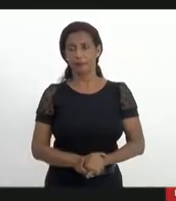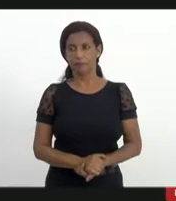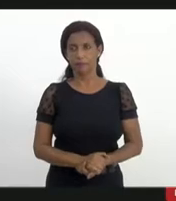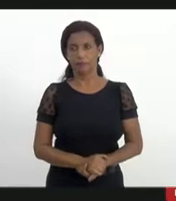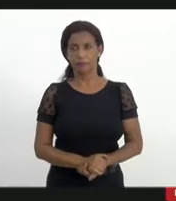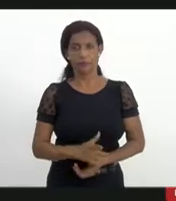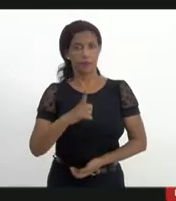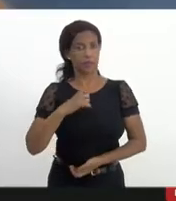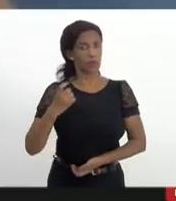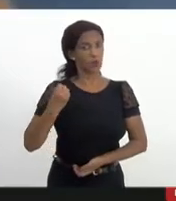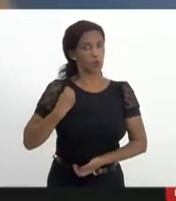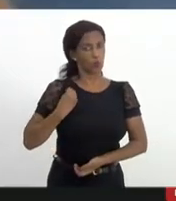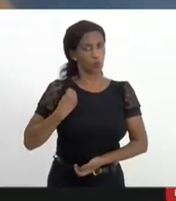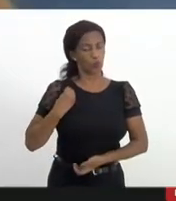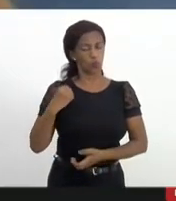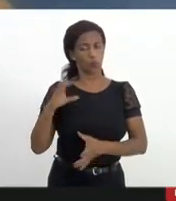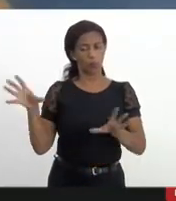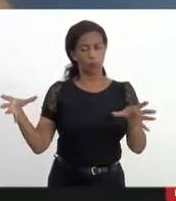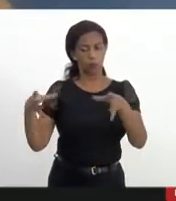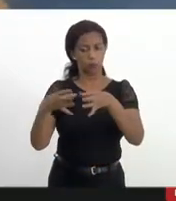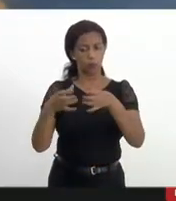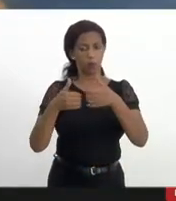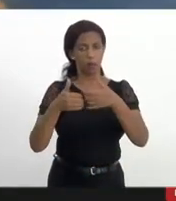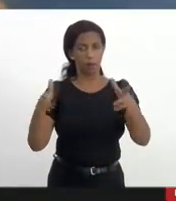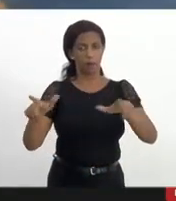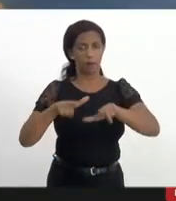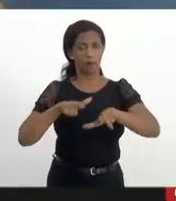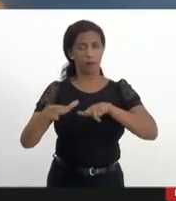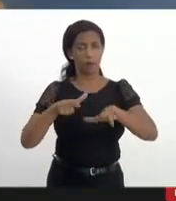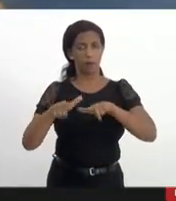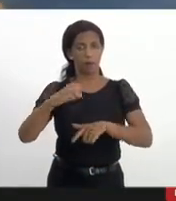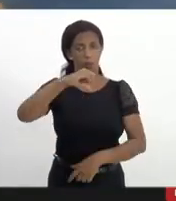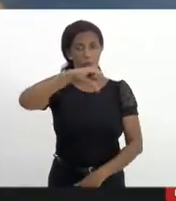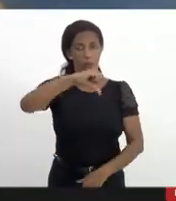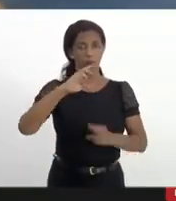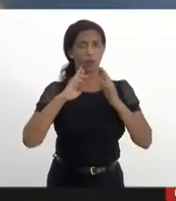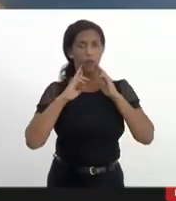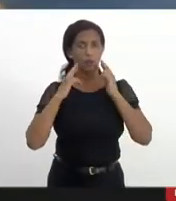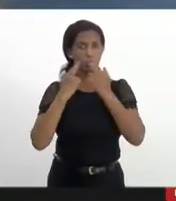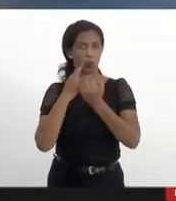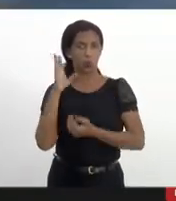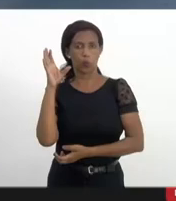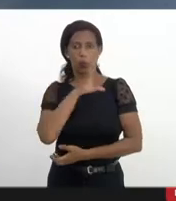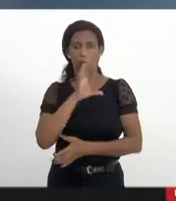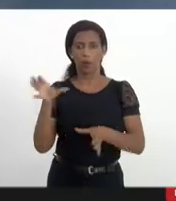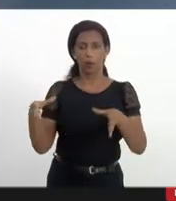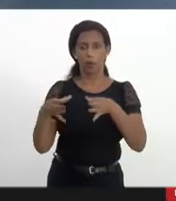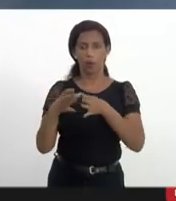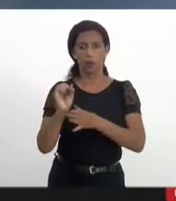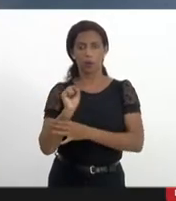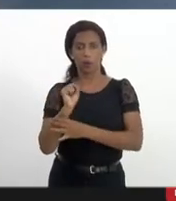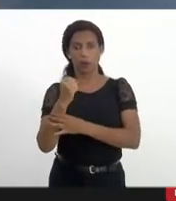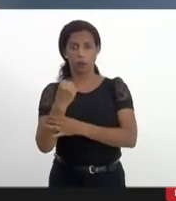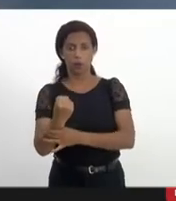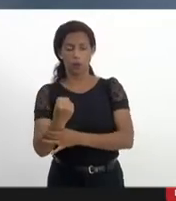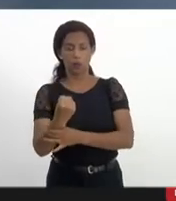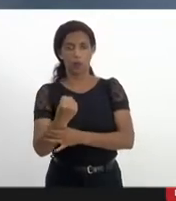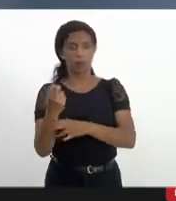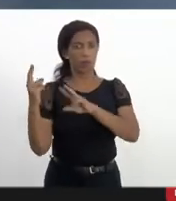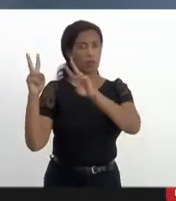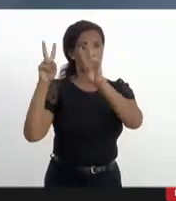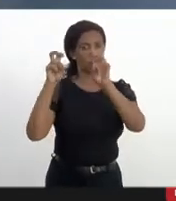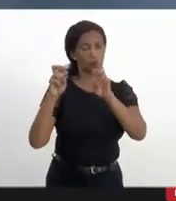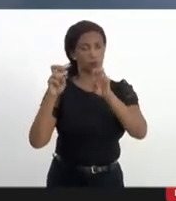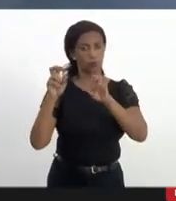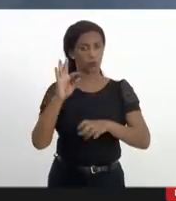Havendo número regimental, declaro abertos os trabalhos da nona reunião extraordinária da Comissão de Segurança Pública e Assuntos de